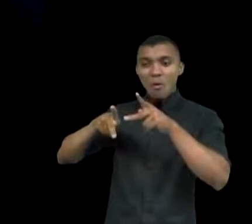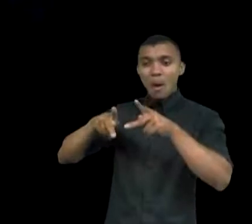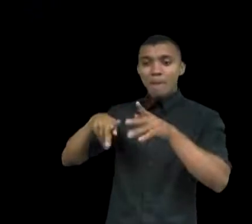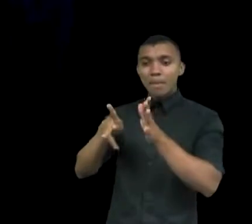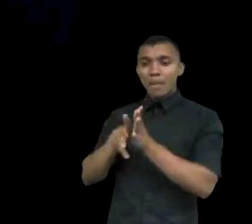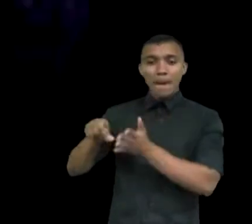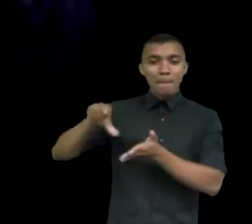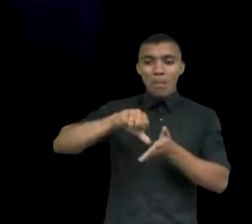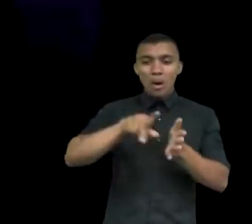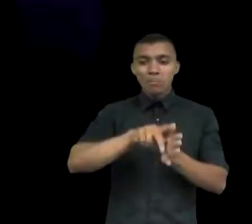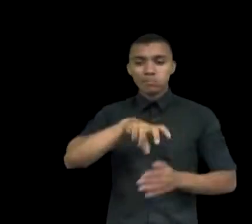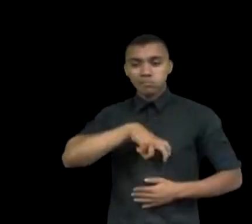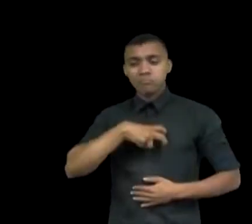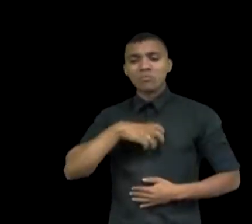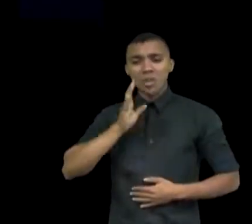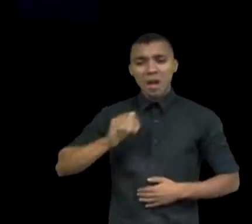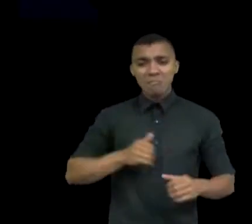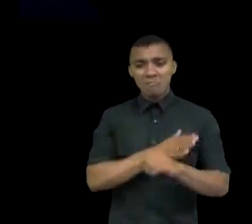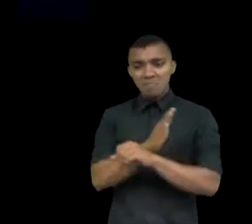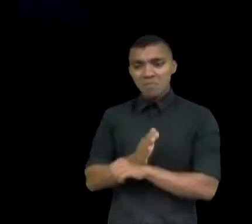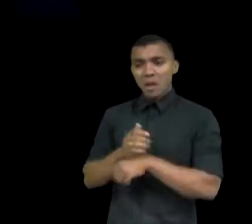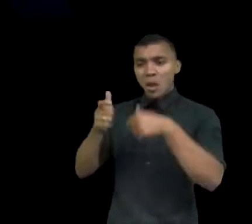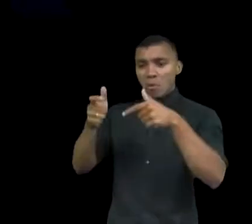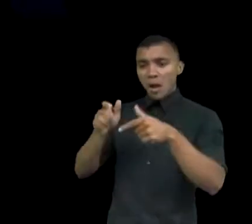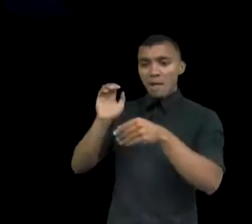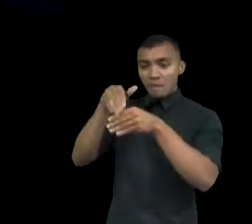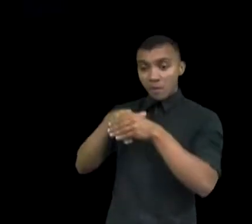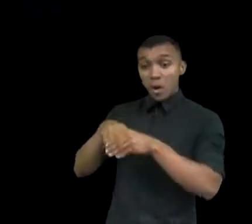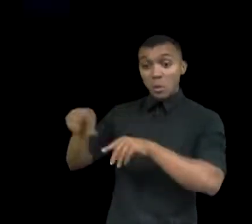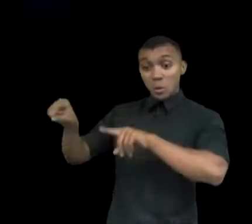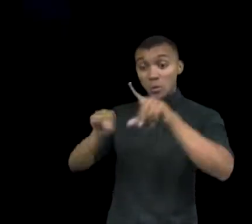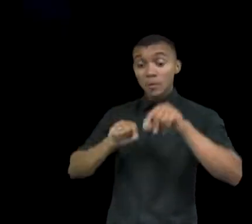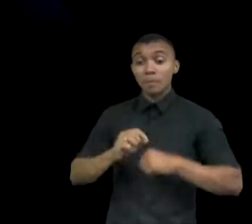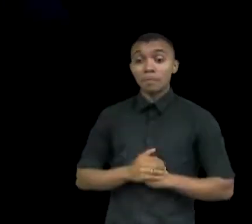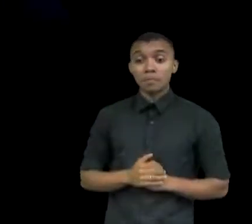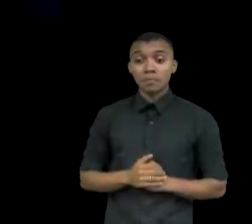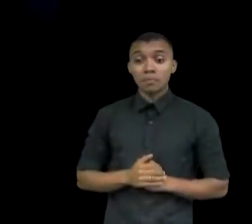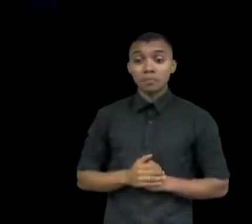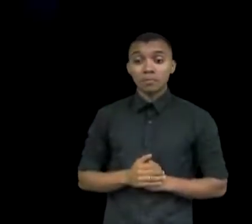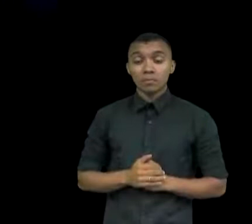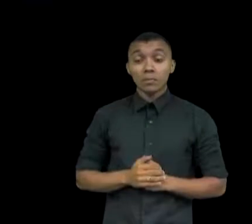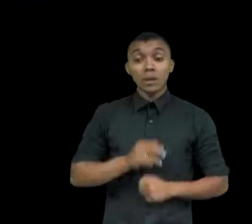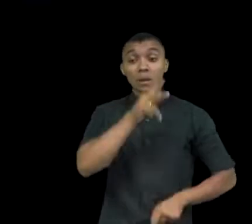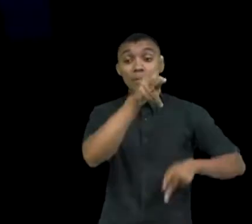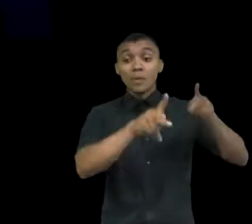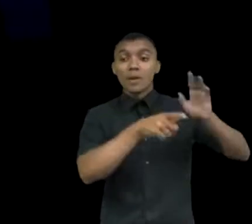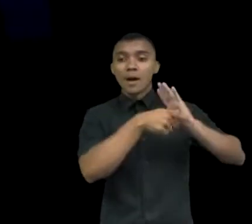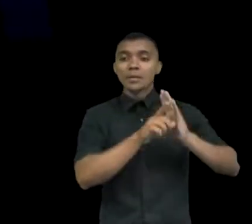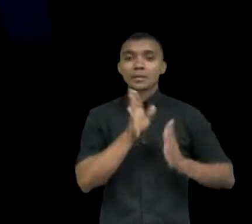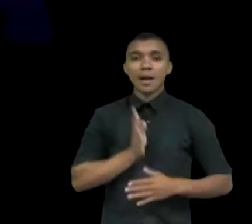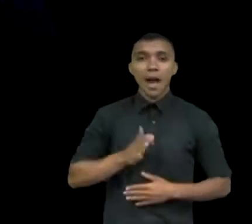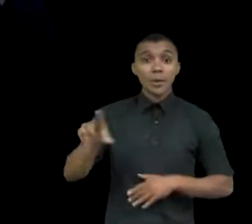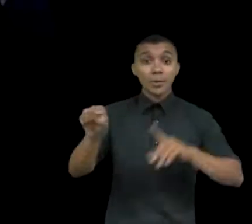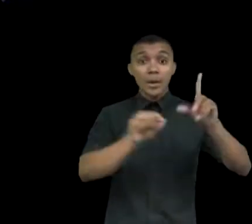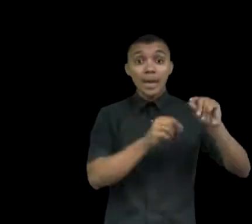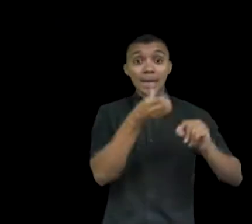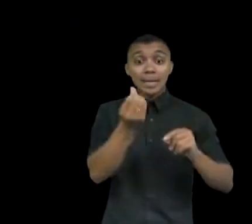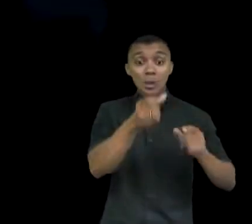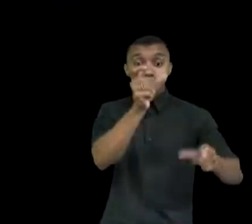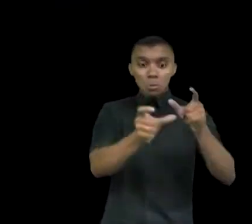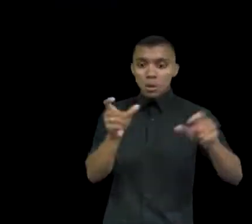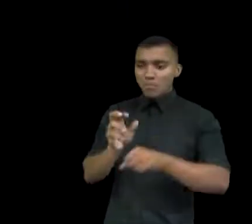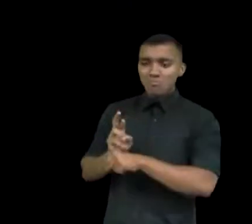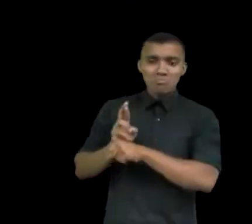urnas para eleger o consílio municipal. A votação foi indireta. O povo elegeu seis representantes que, em seguida,